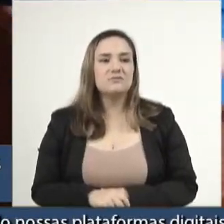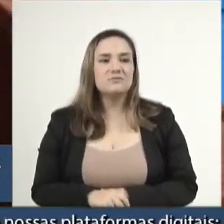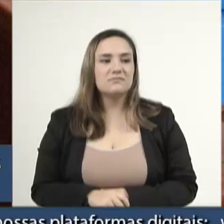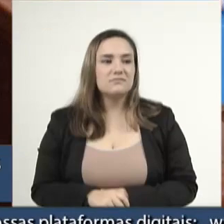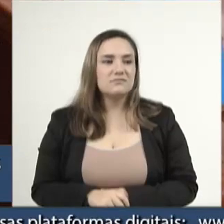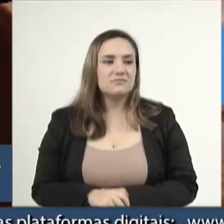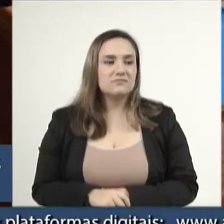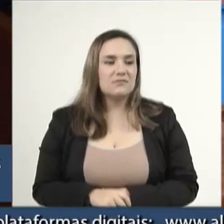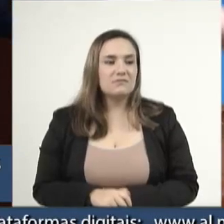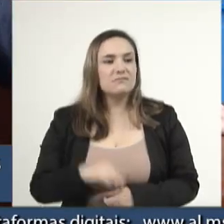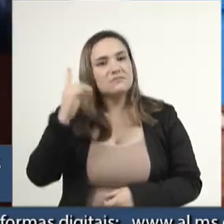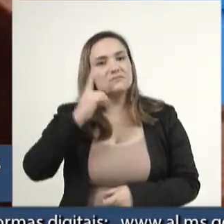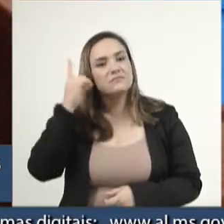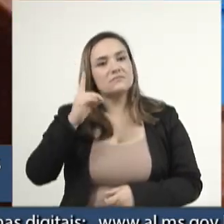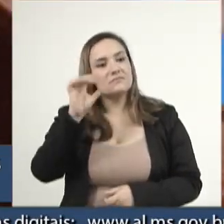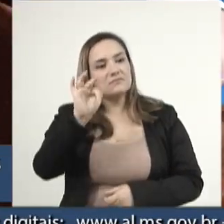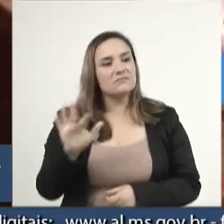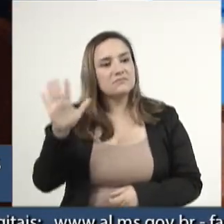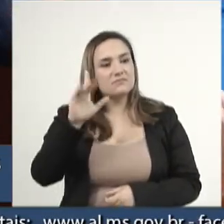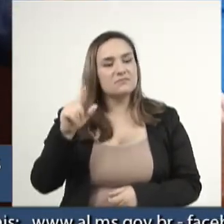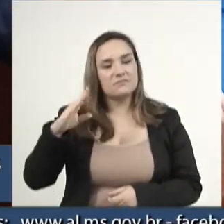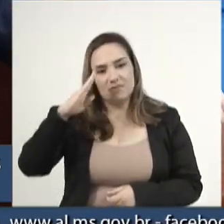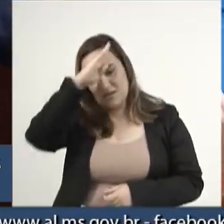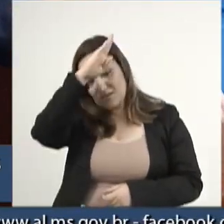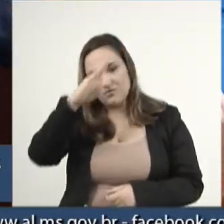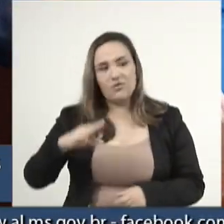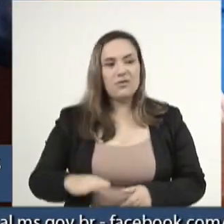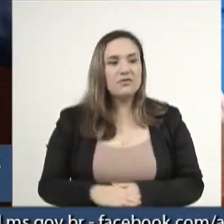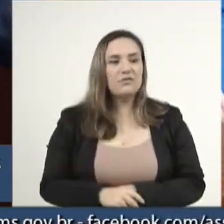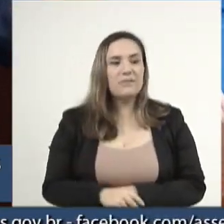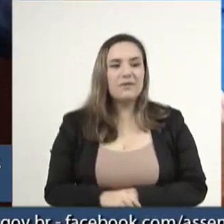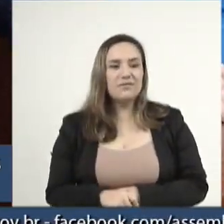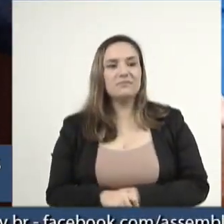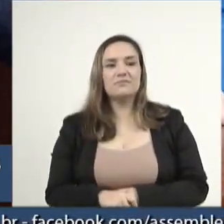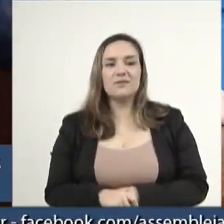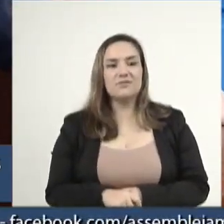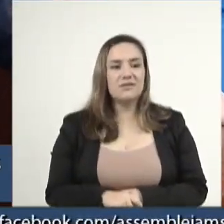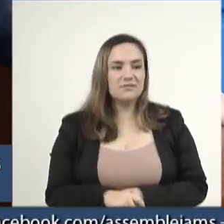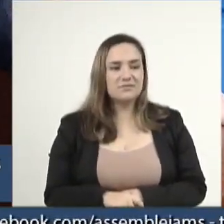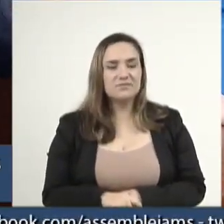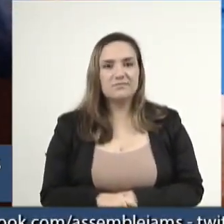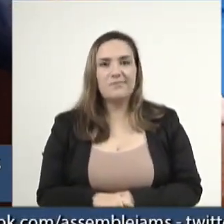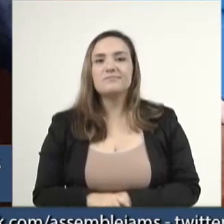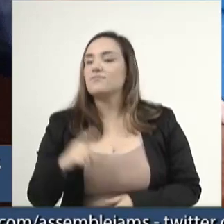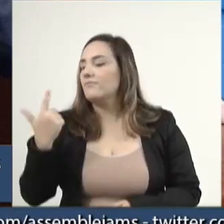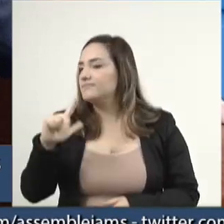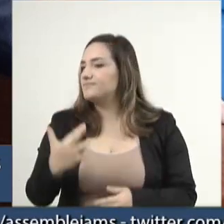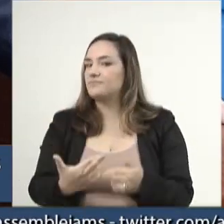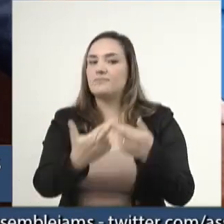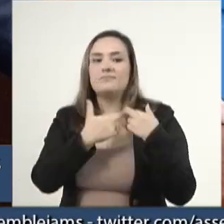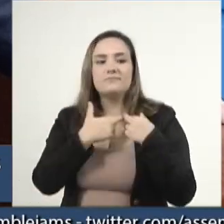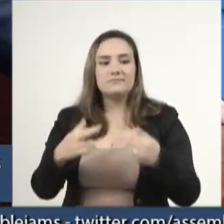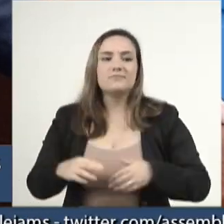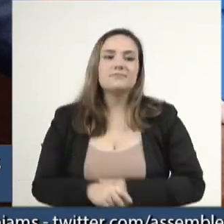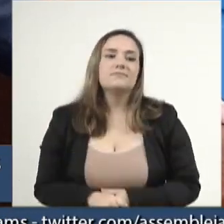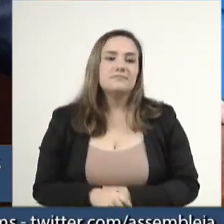Deputado federal, bolsonarista, irresponsável